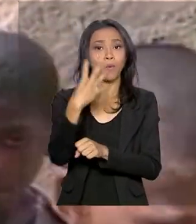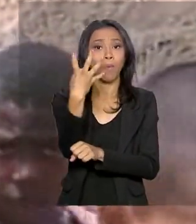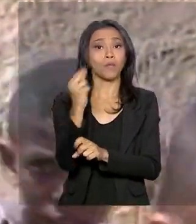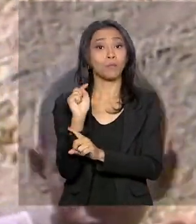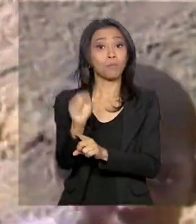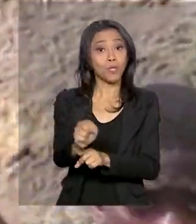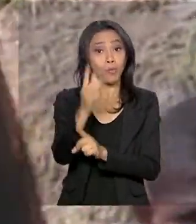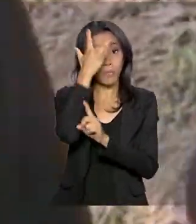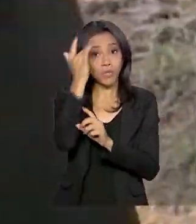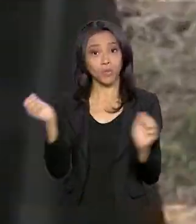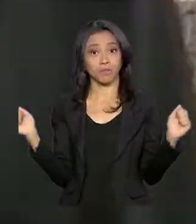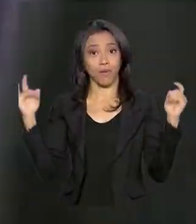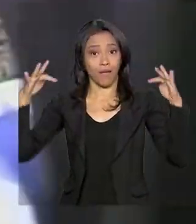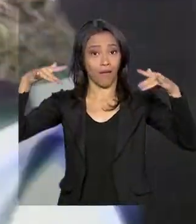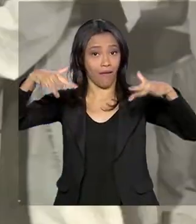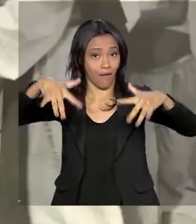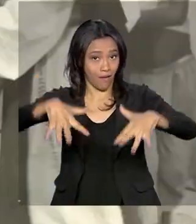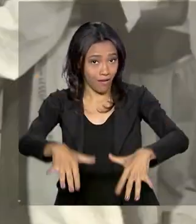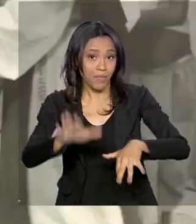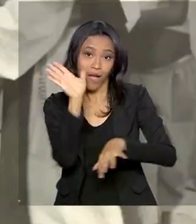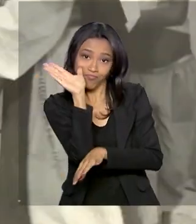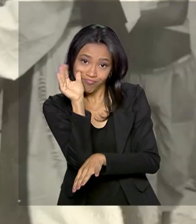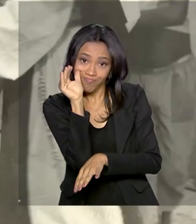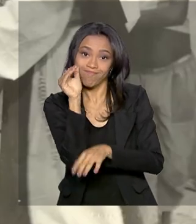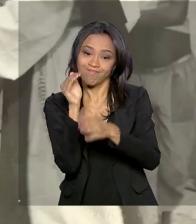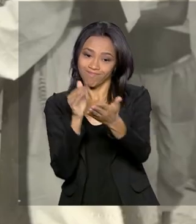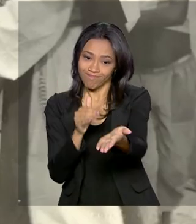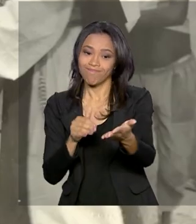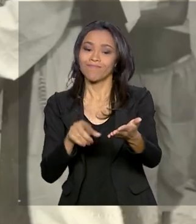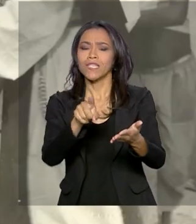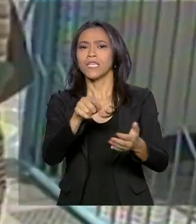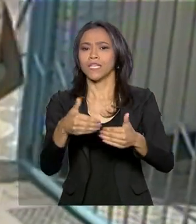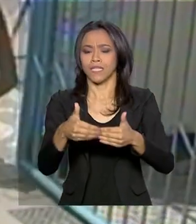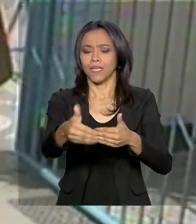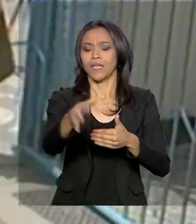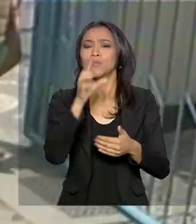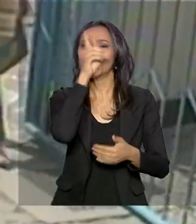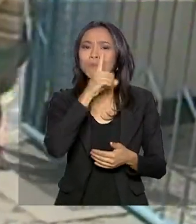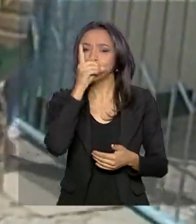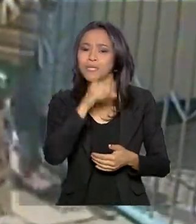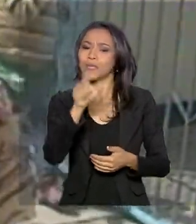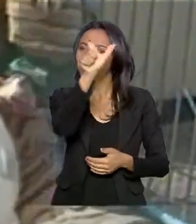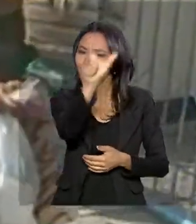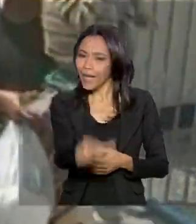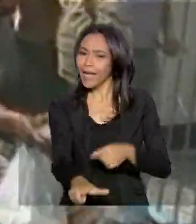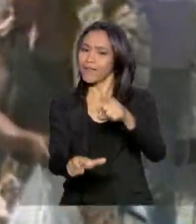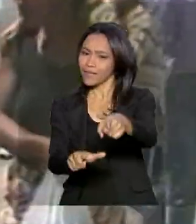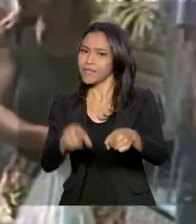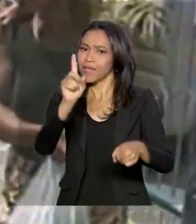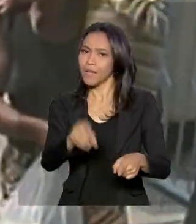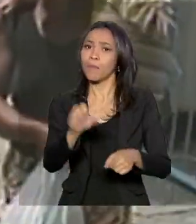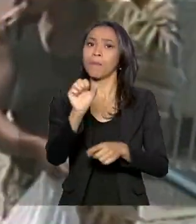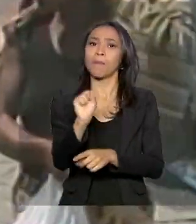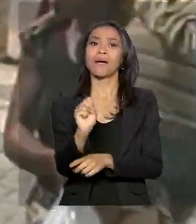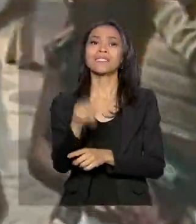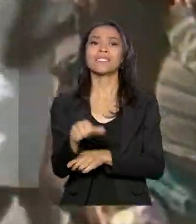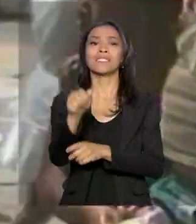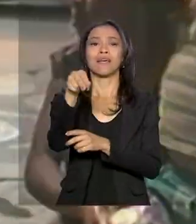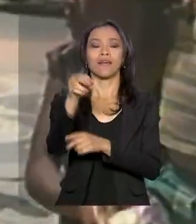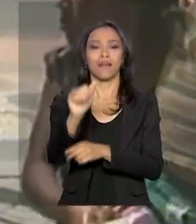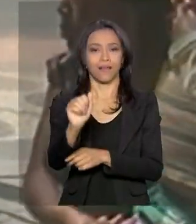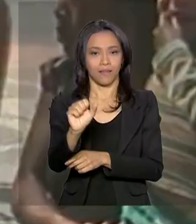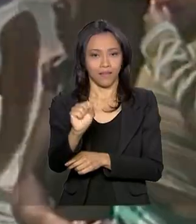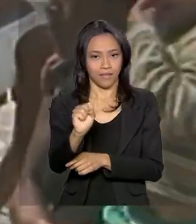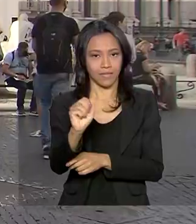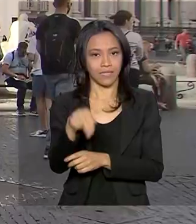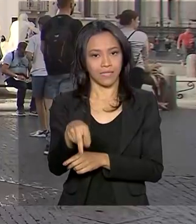que acontece na Praça de São Pedro, no Vaticano. E a partir de domingo, a Irmã Dulce será conhecida como Santa Dulce, a